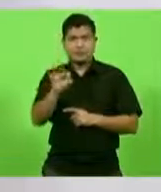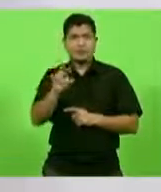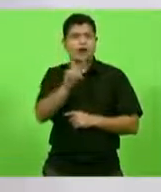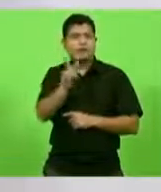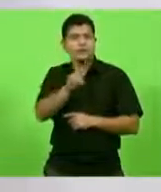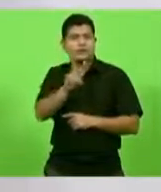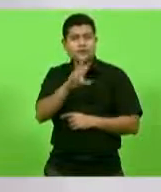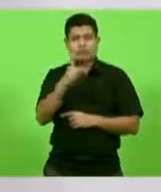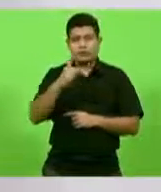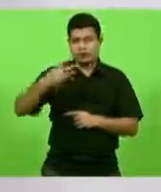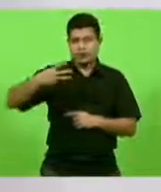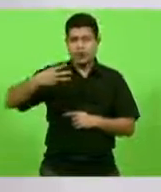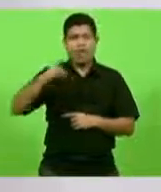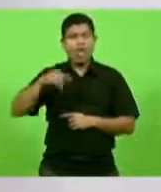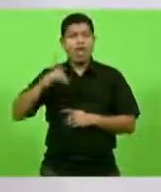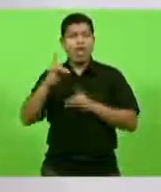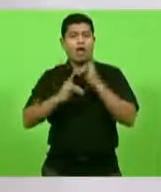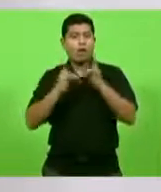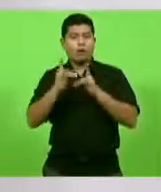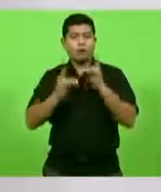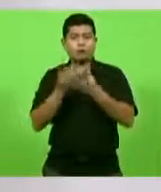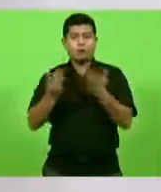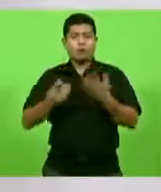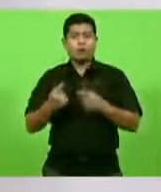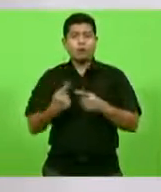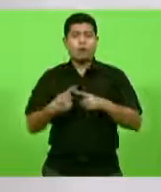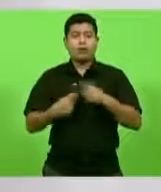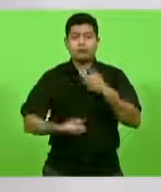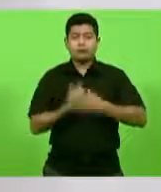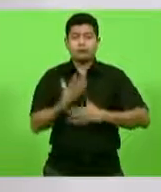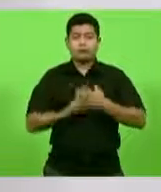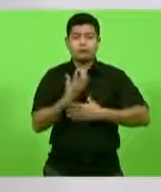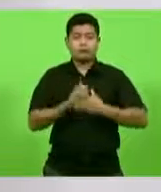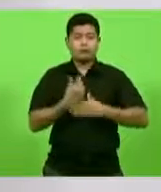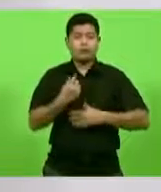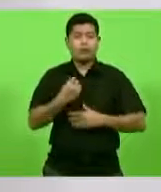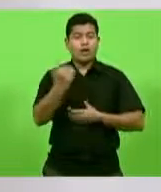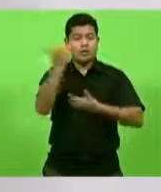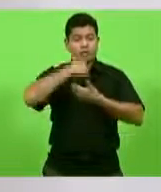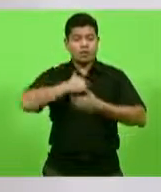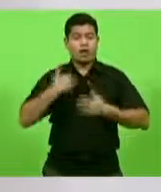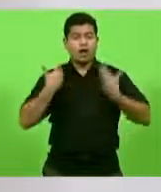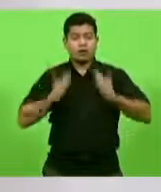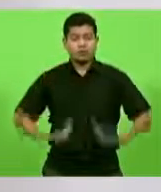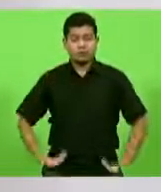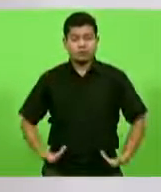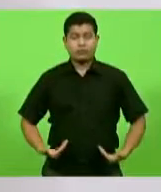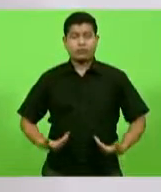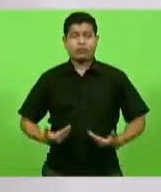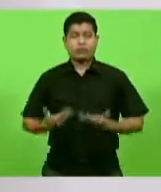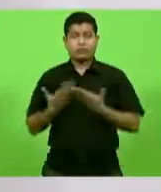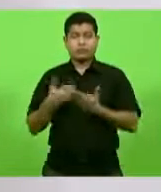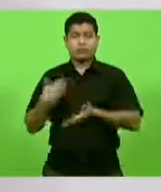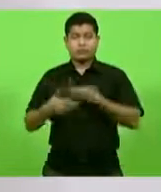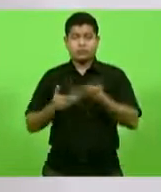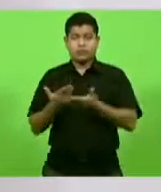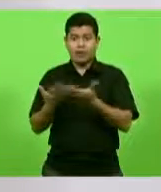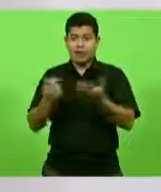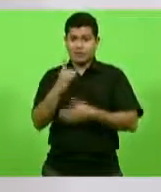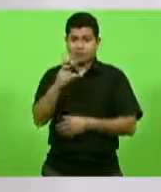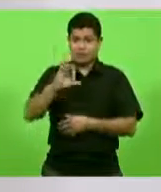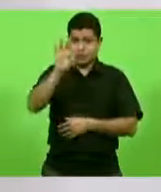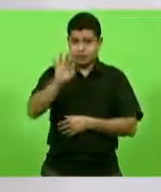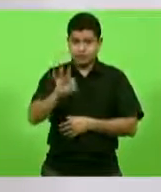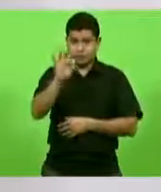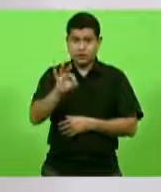é um hormônio, porque produz no corpo, as pessoas tiveram maior índice de falecimento, acima